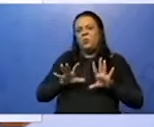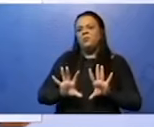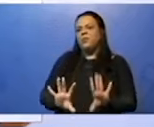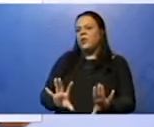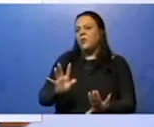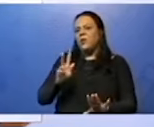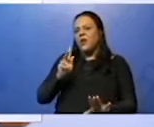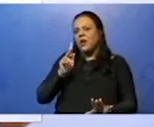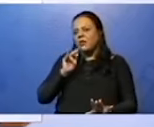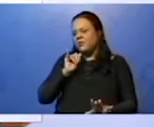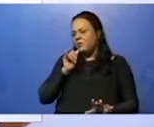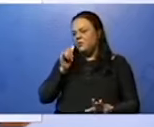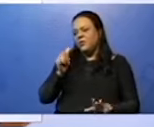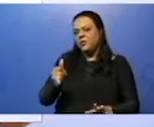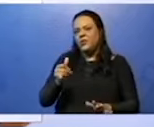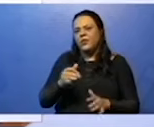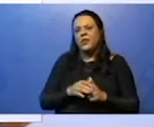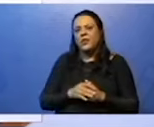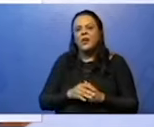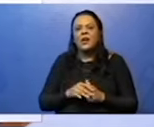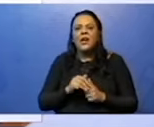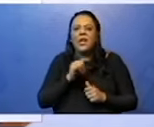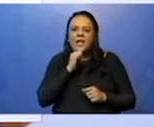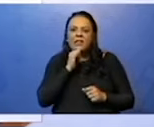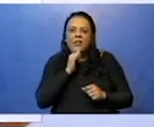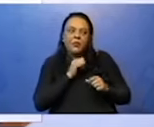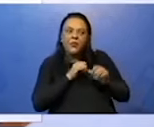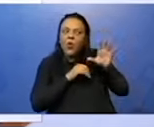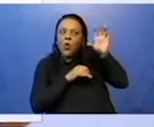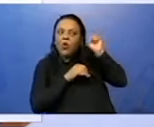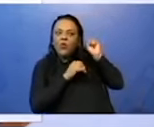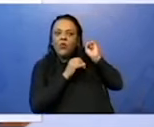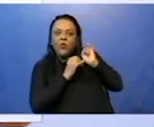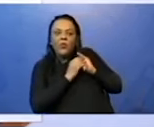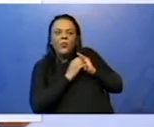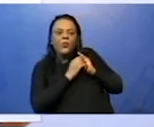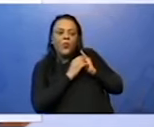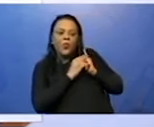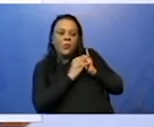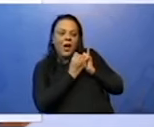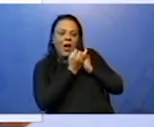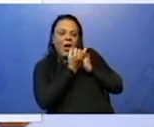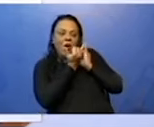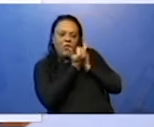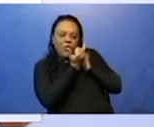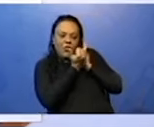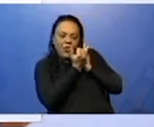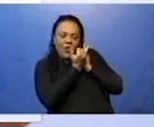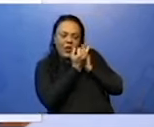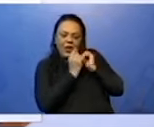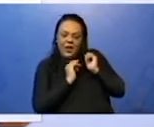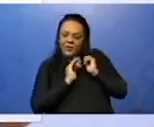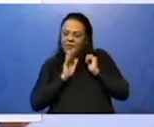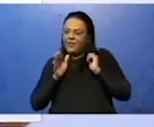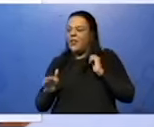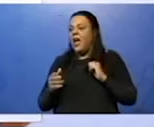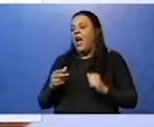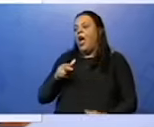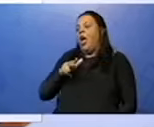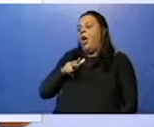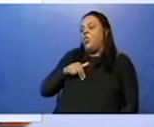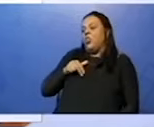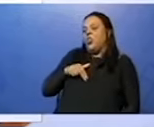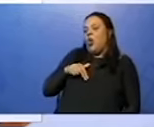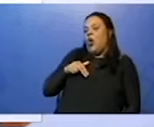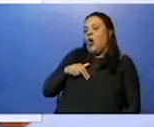que vocês ouviram uma coisa de um amigo. Vocês vão contar para ela assim, nossa, falaram tanto de você ontem. Você não sabe quem é que falou?